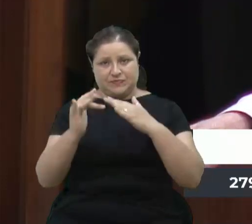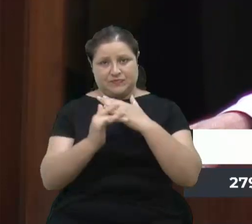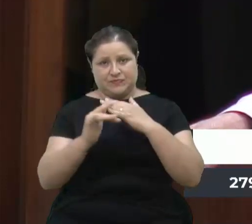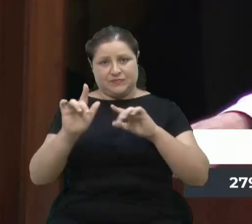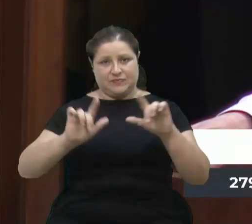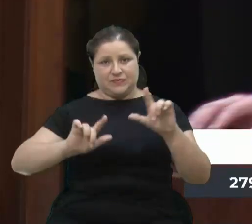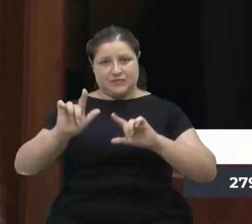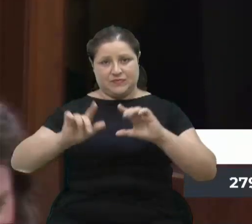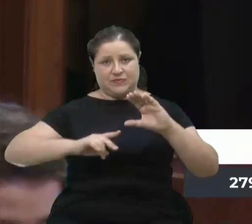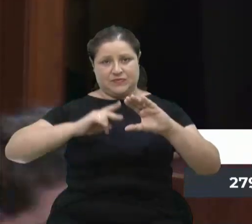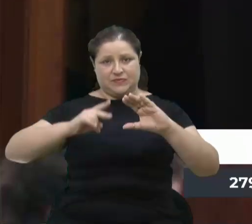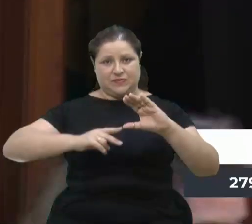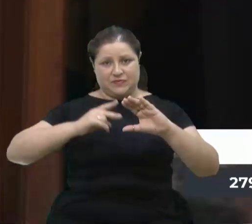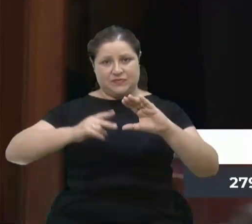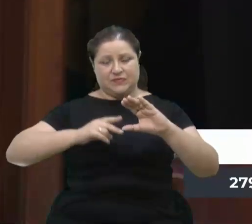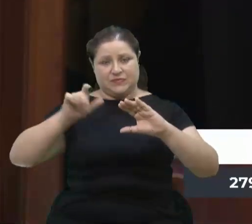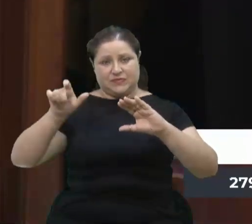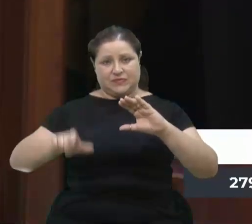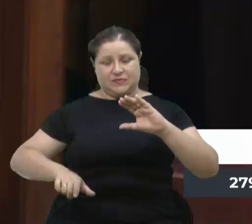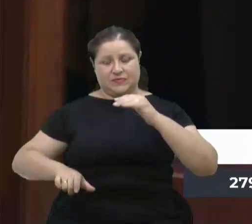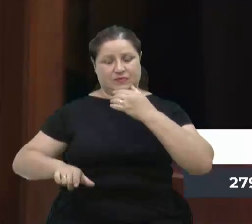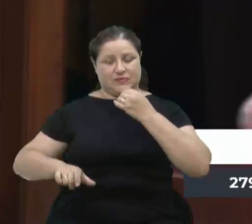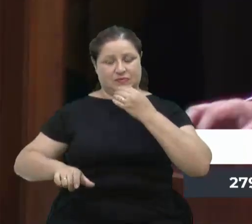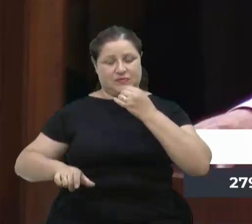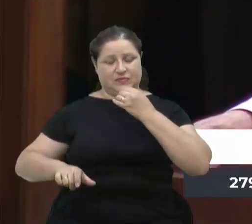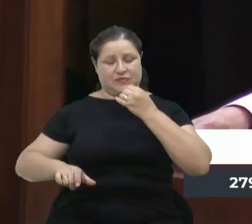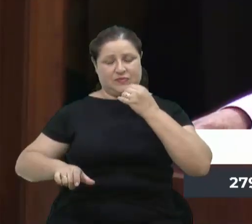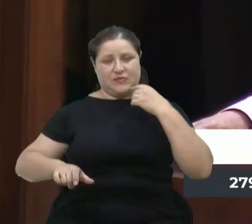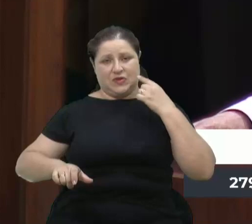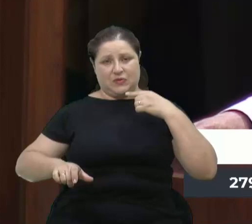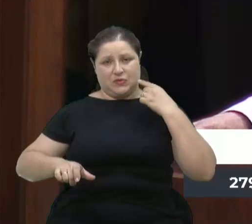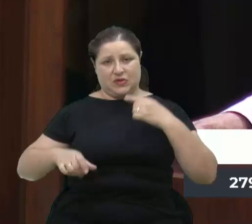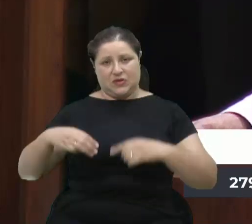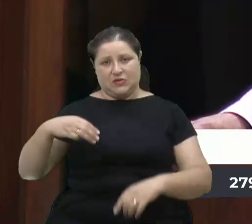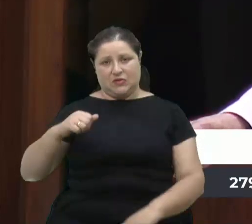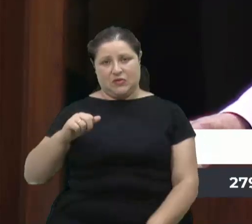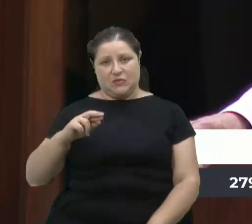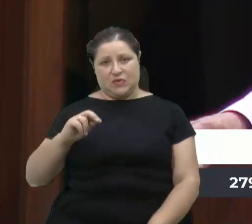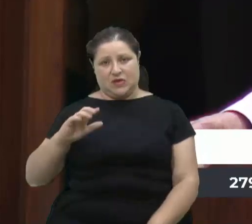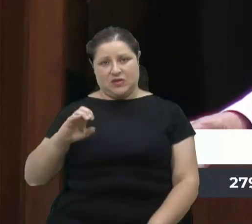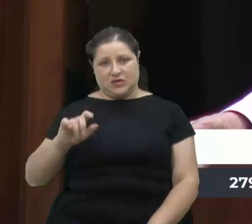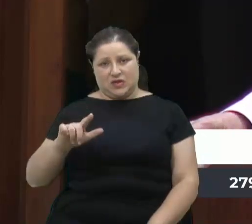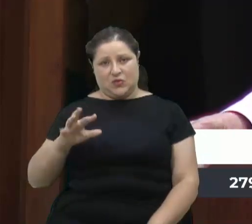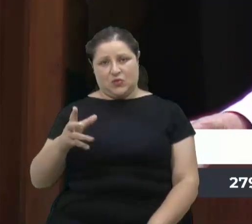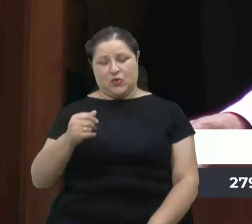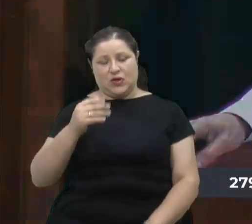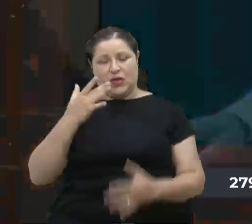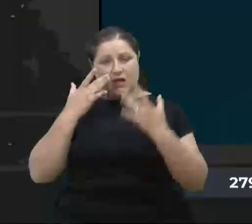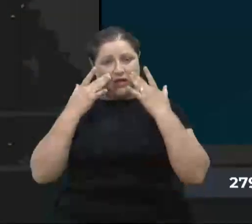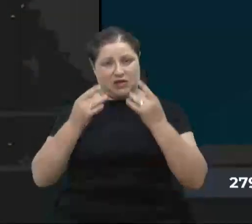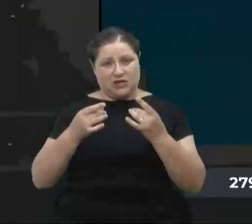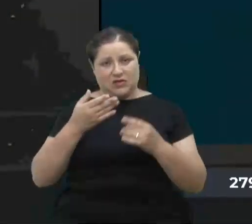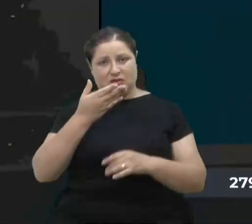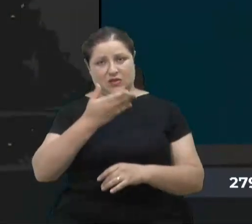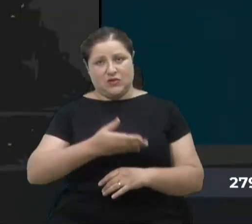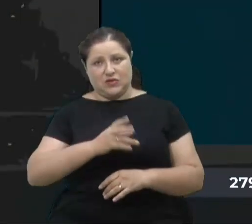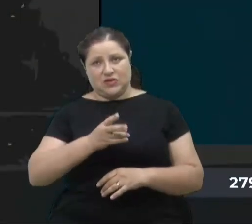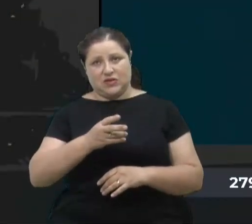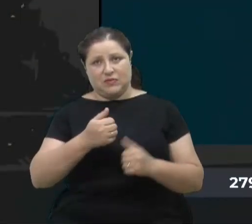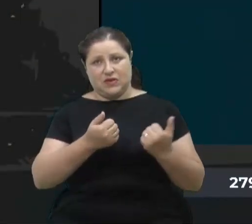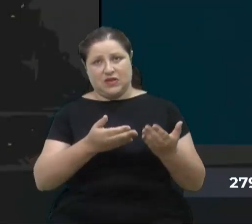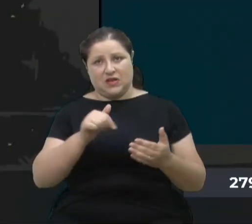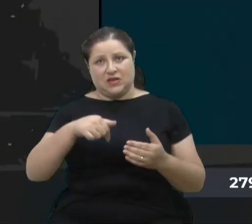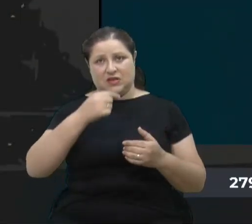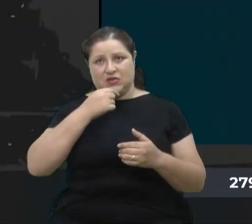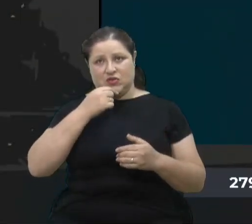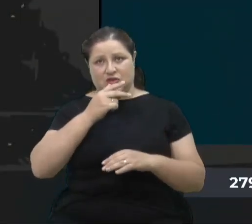na TV Câmara, ao deputado federal Marcel Van Harten por toda essa atenção que ele sempre dá à Caxias do Sul.